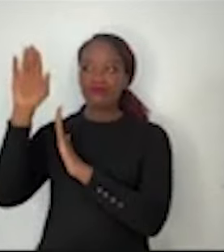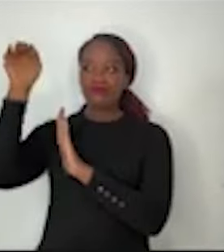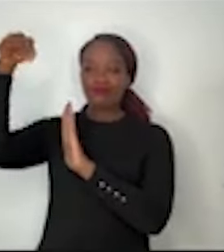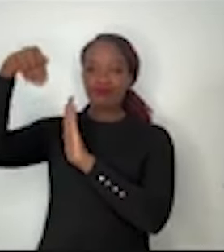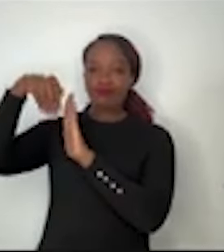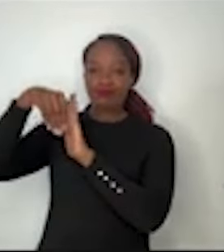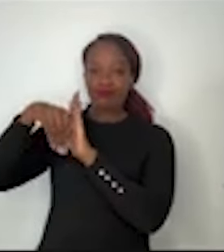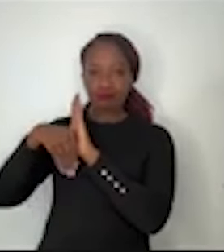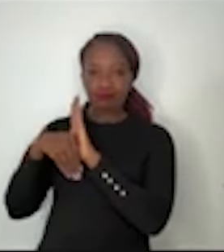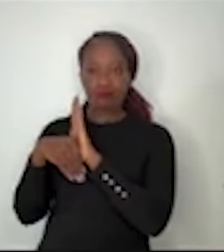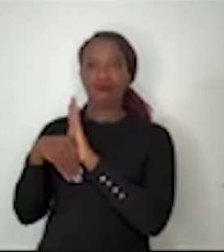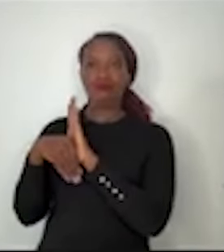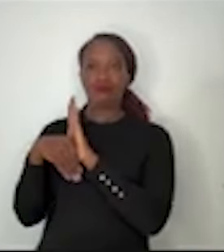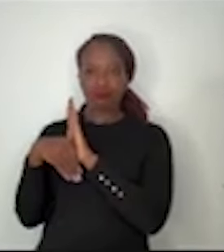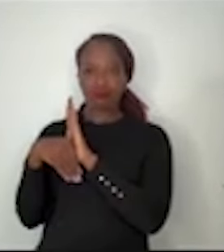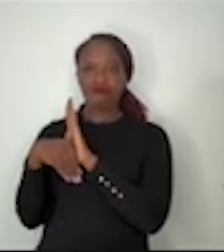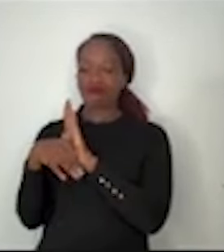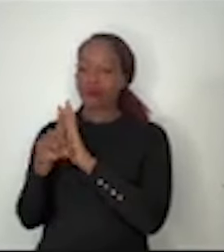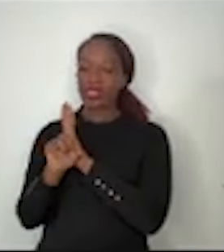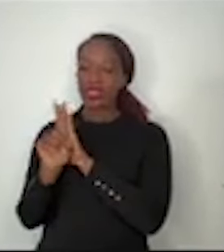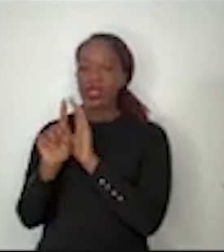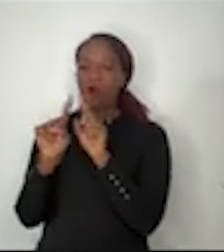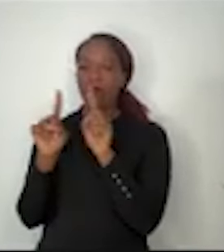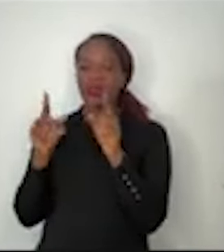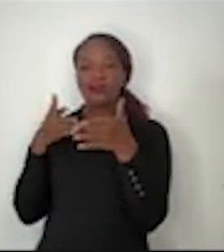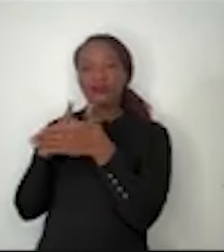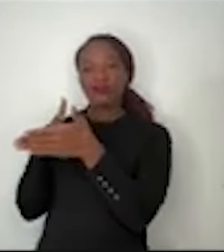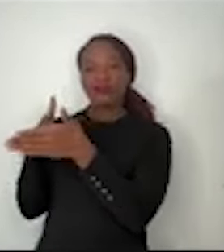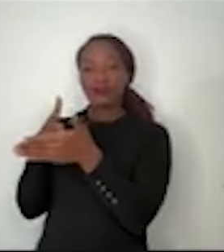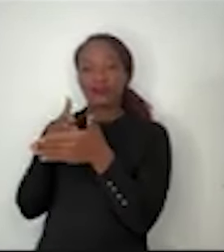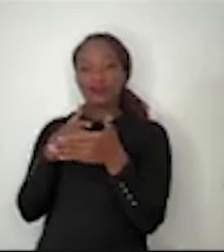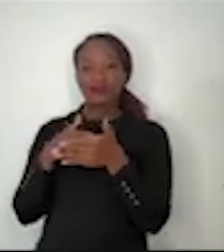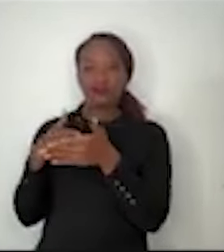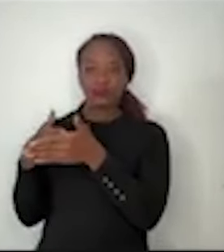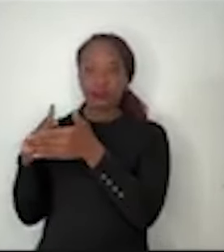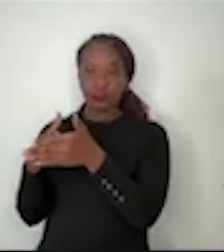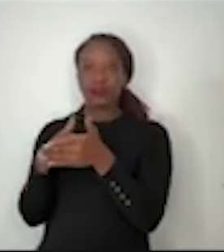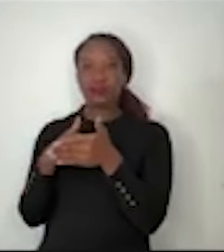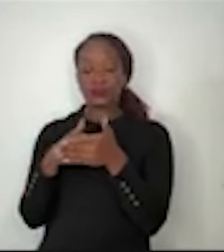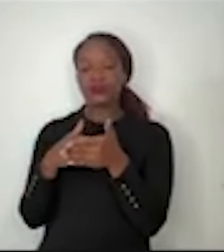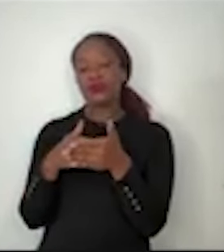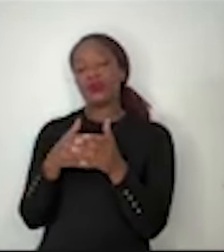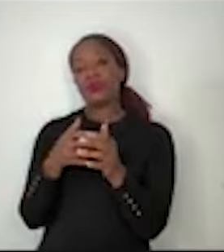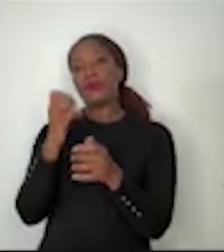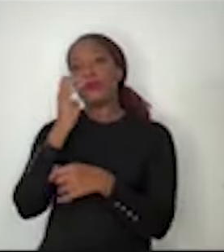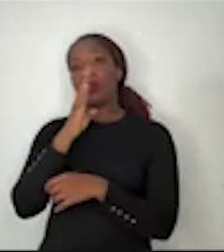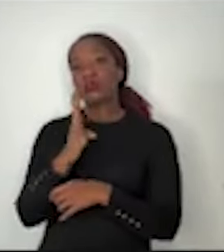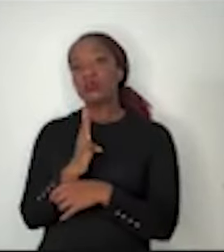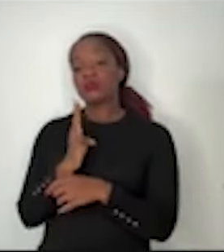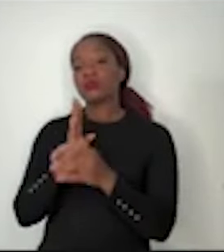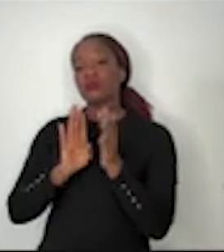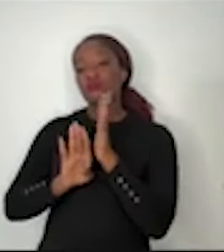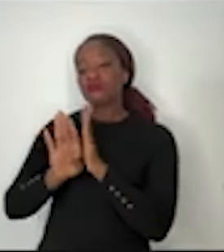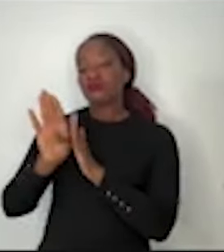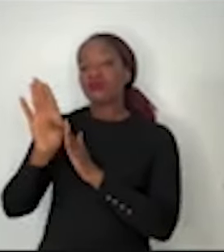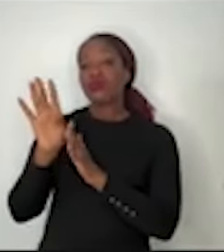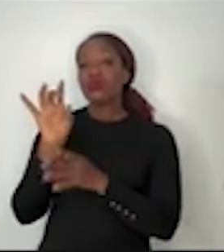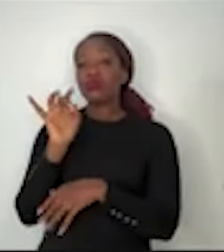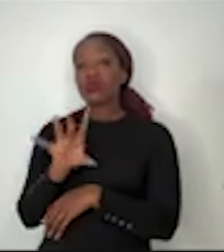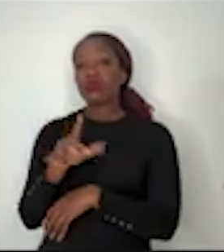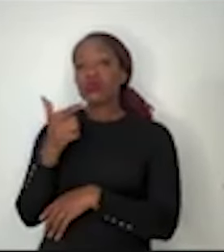limitado. Entre 2002 e 2022, o Brasil cresceu a uma média de apenas 2